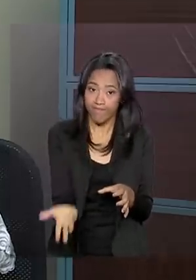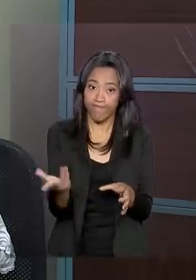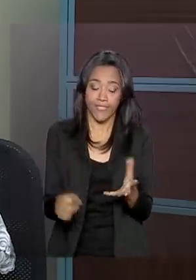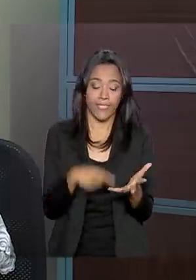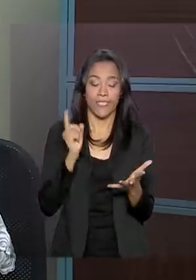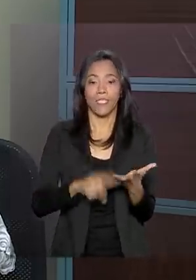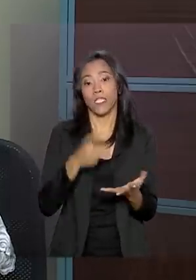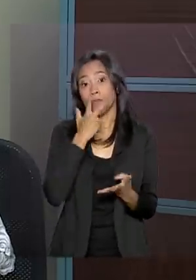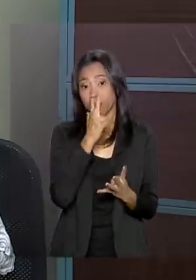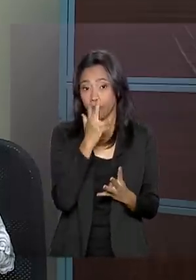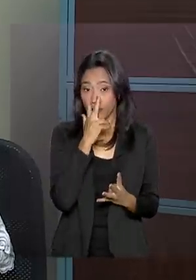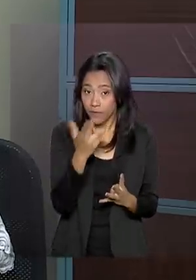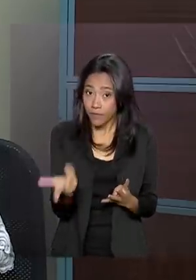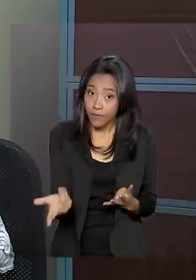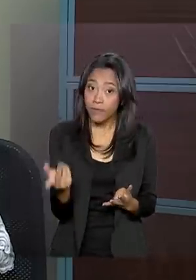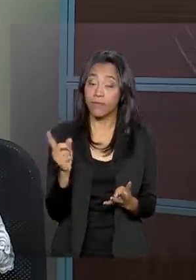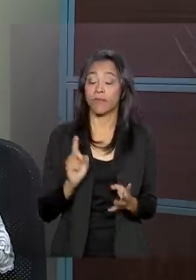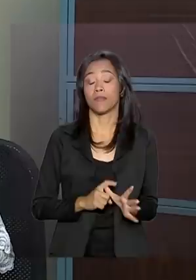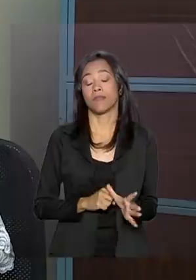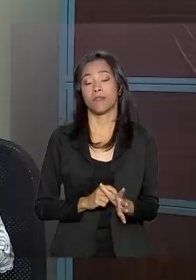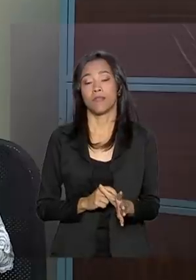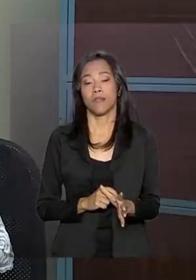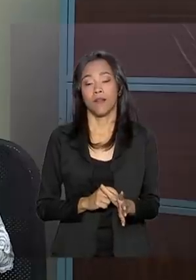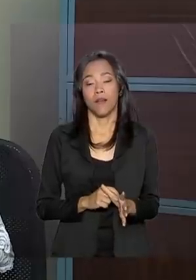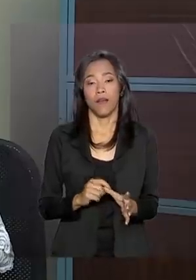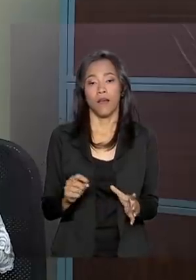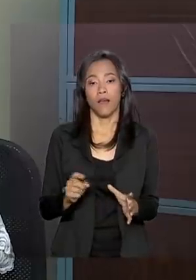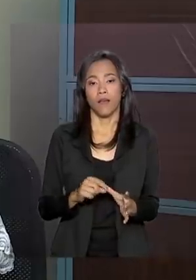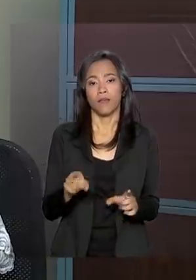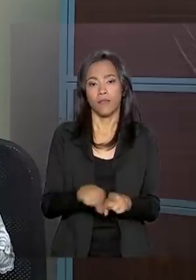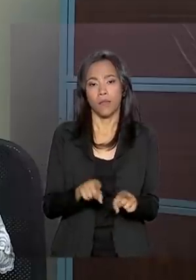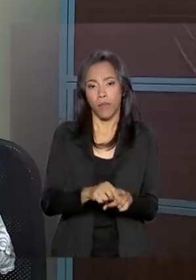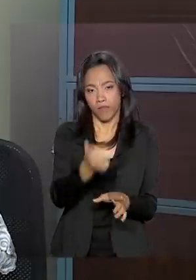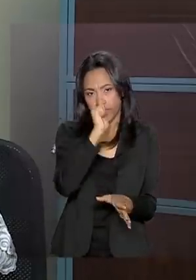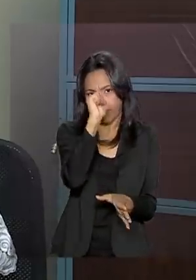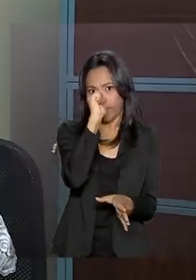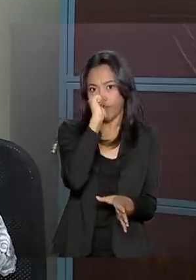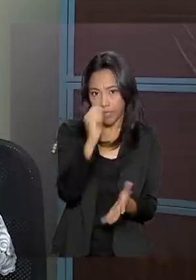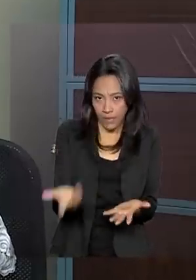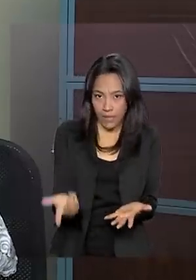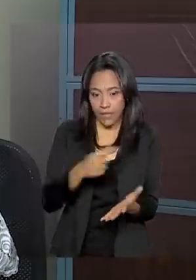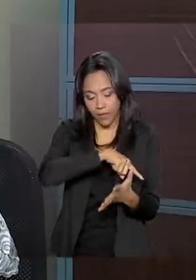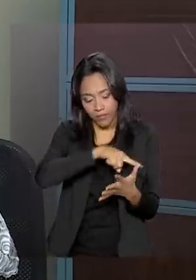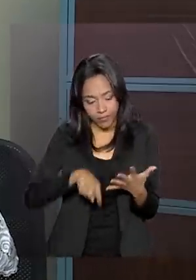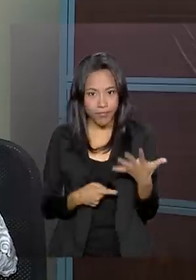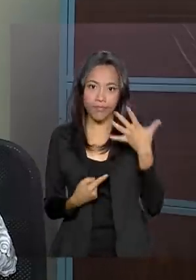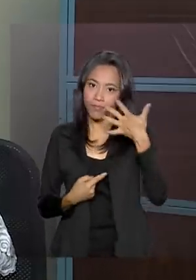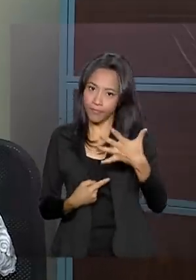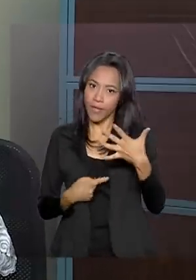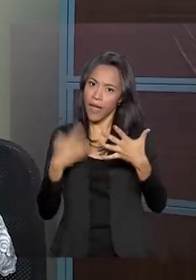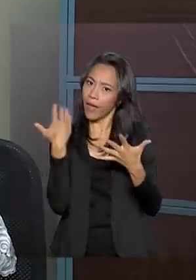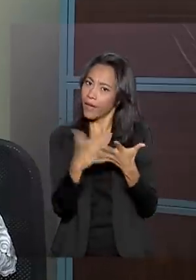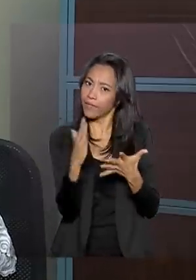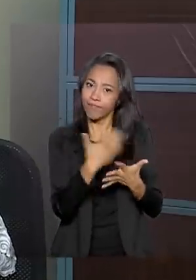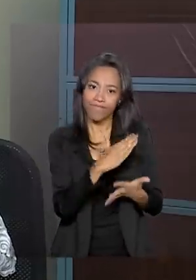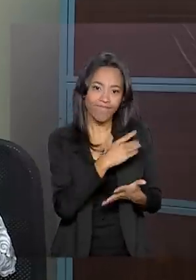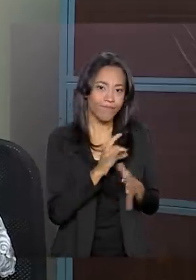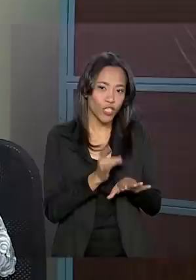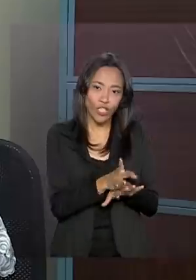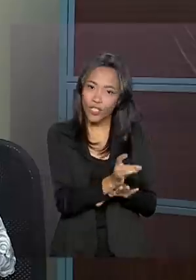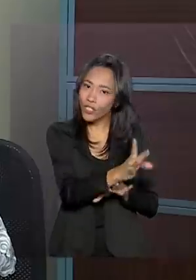o tabagismo, o excesso de ingesto de álcool. Então, a primeira medida é essa mudança de